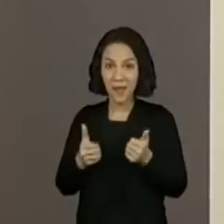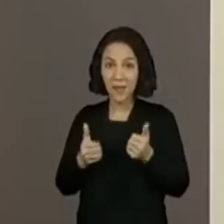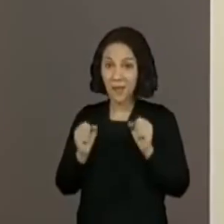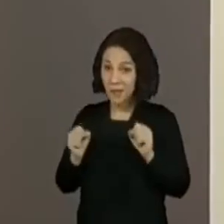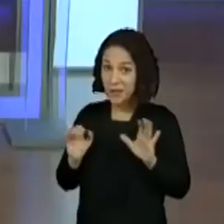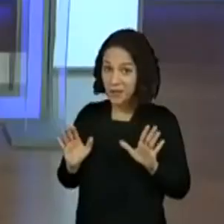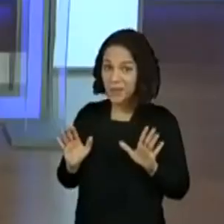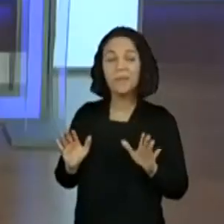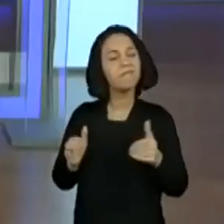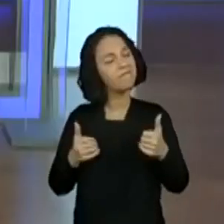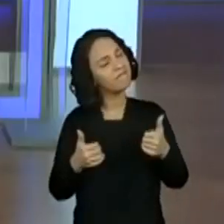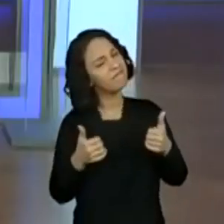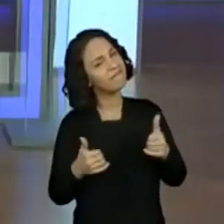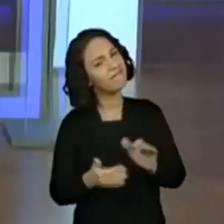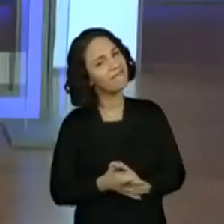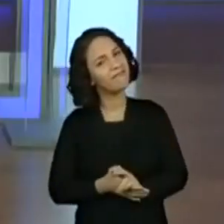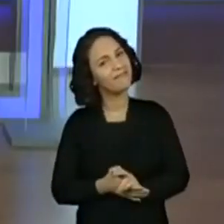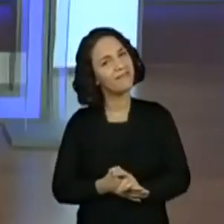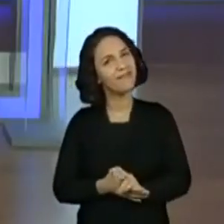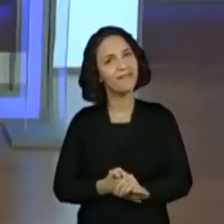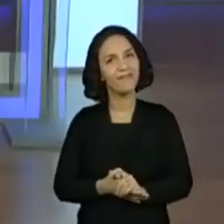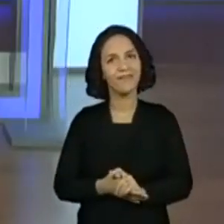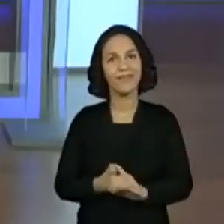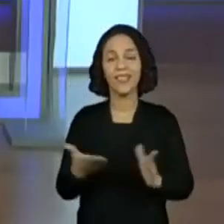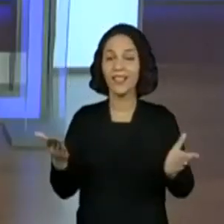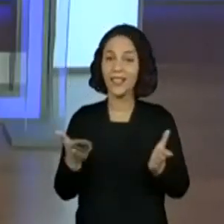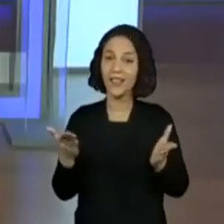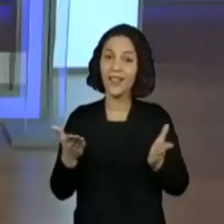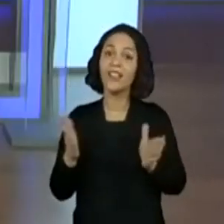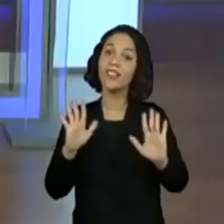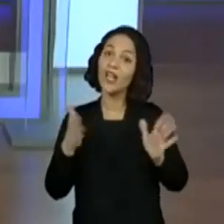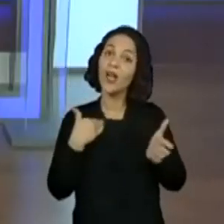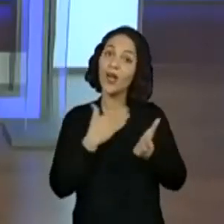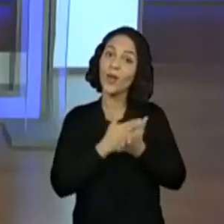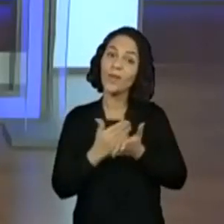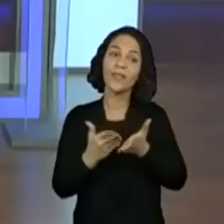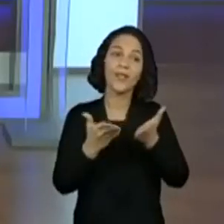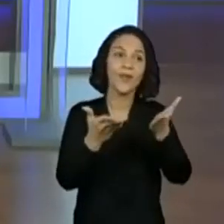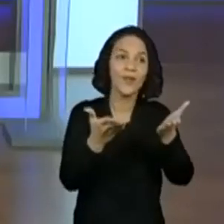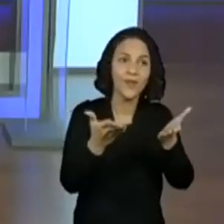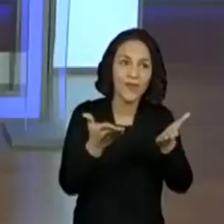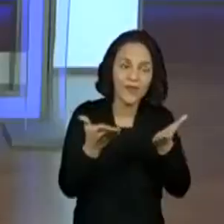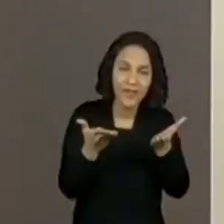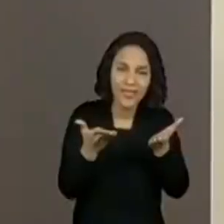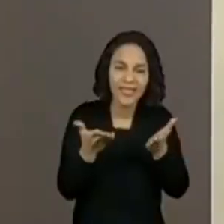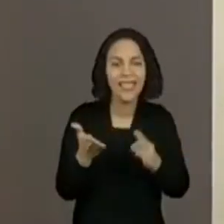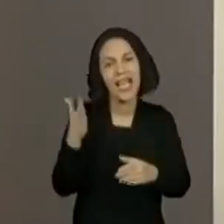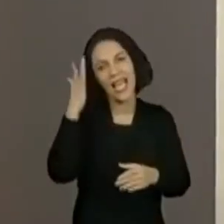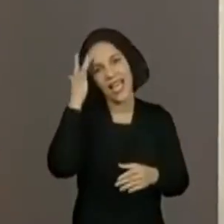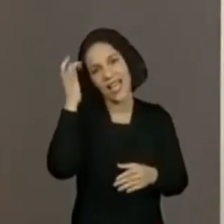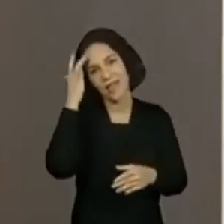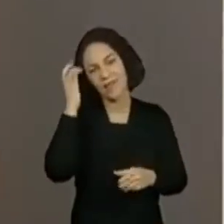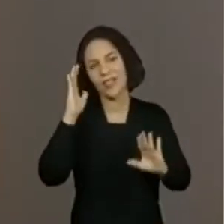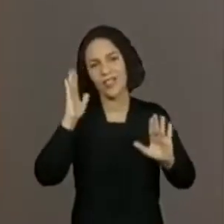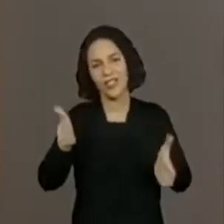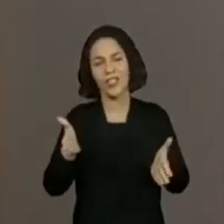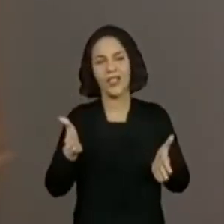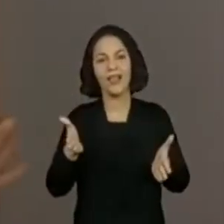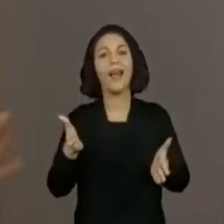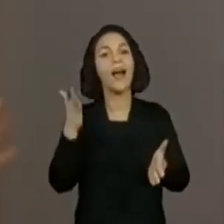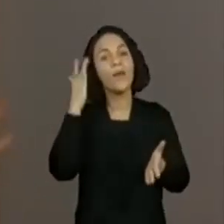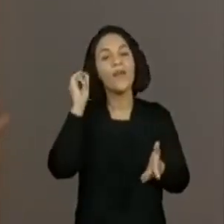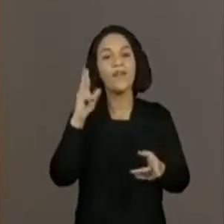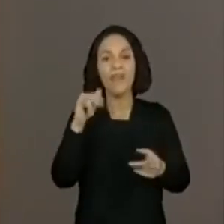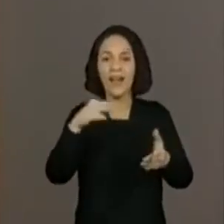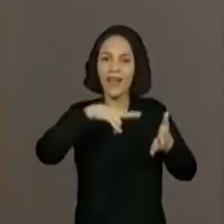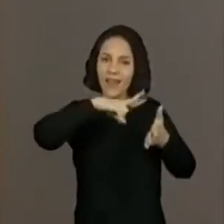Pode ser? Pode ser. A gente já vai começar convidando, né? Sim, mas amanhã o convite já foi feito. Nossa